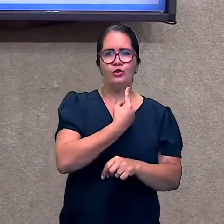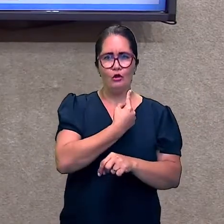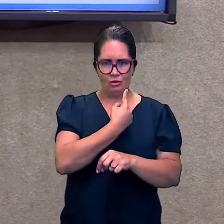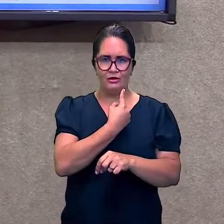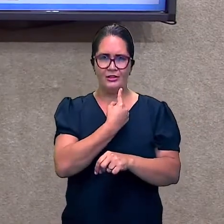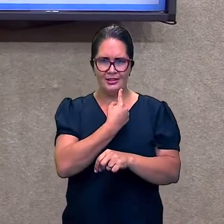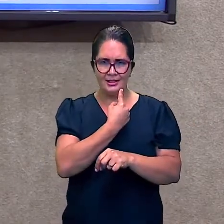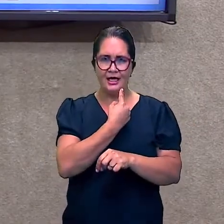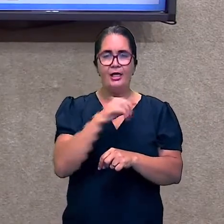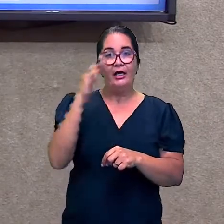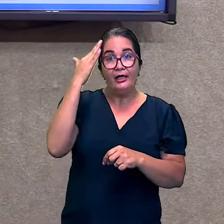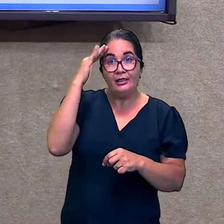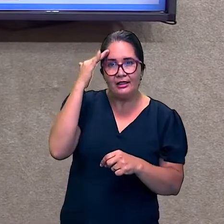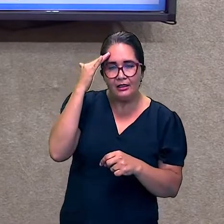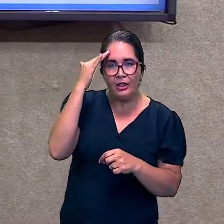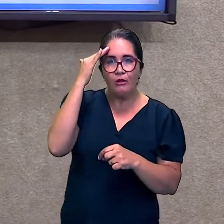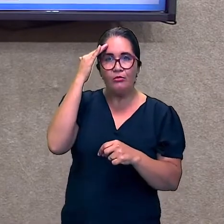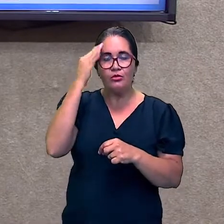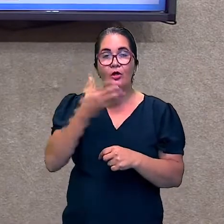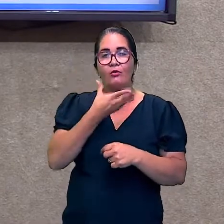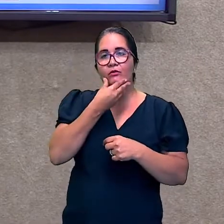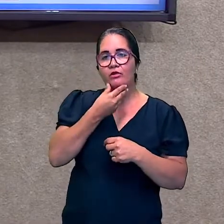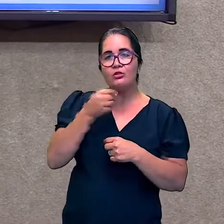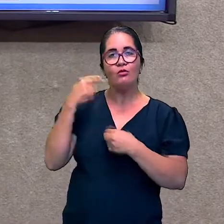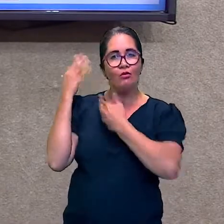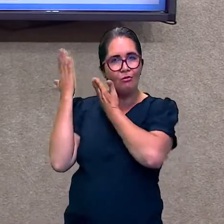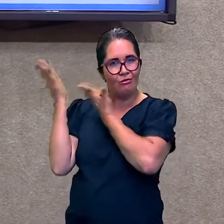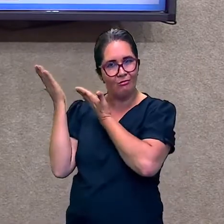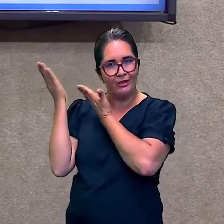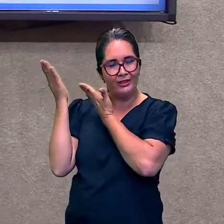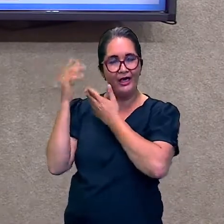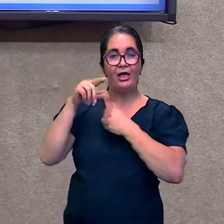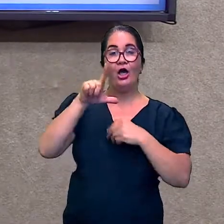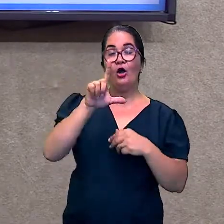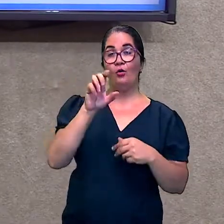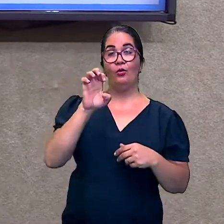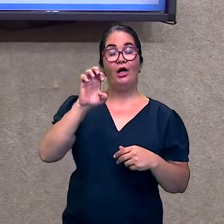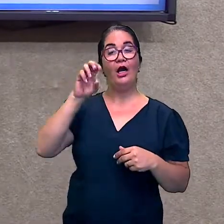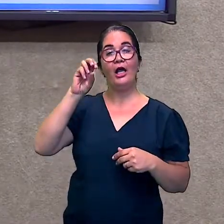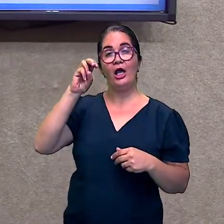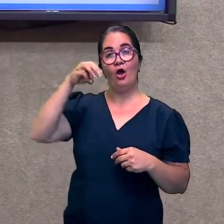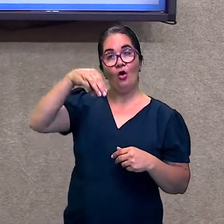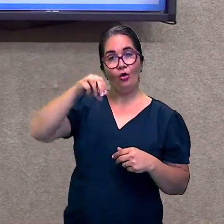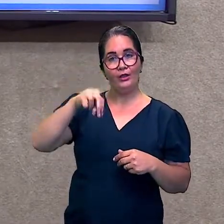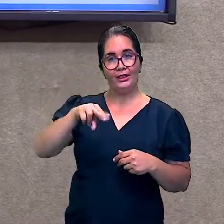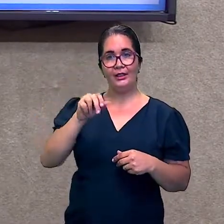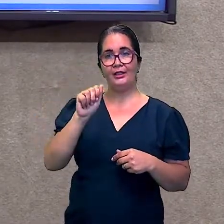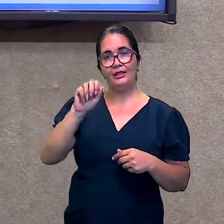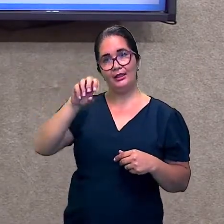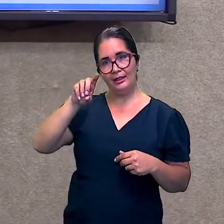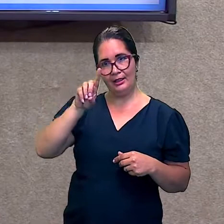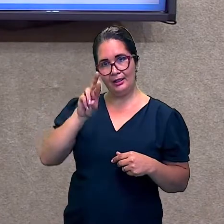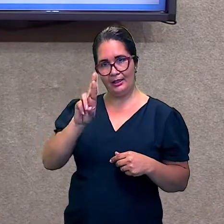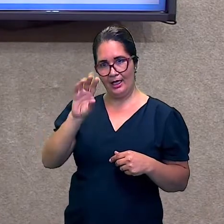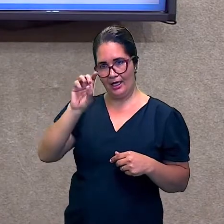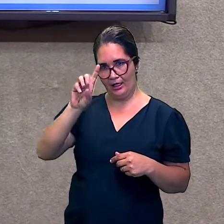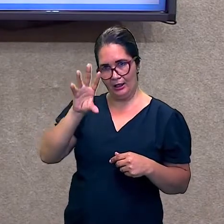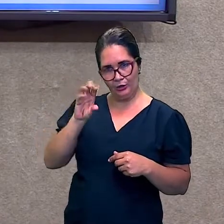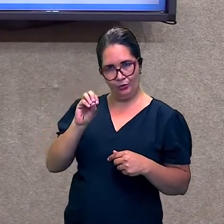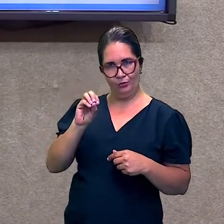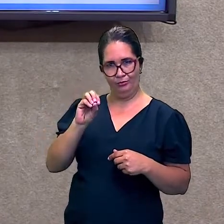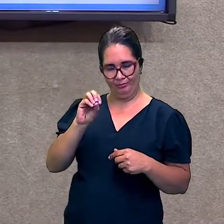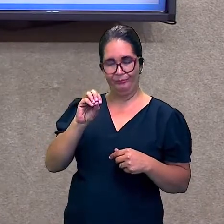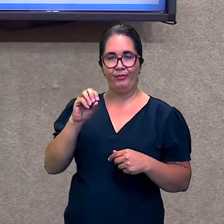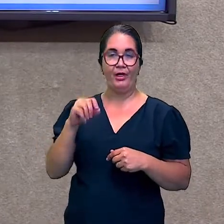vocês no sétimo ano. Temos também Michelangelo. Foi um pintor,